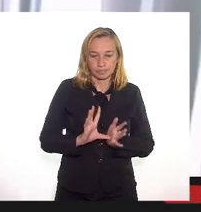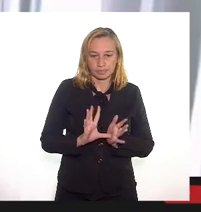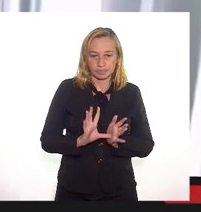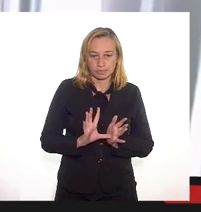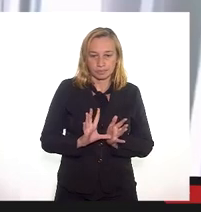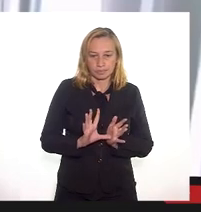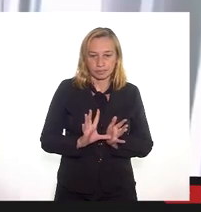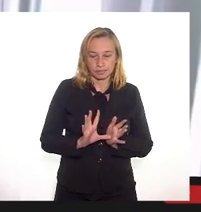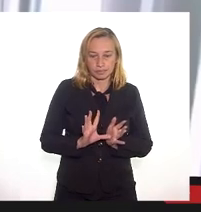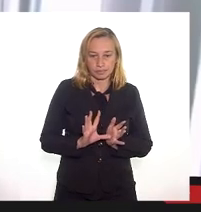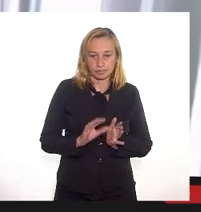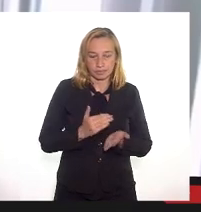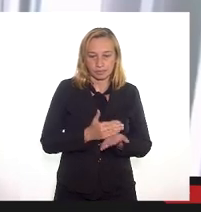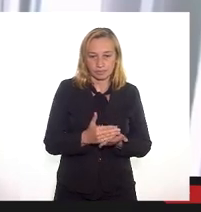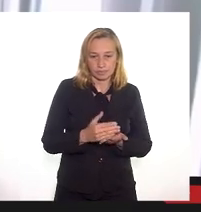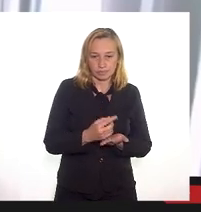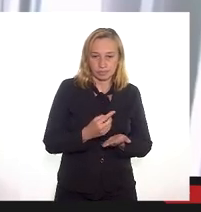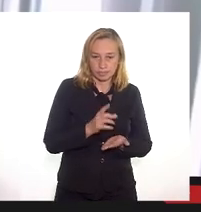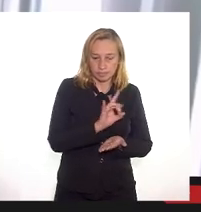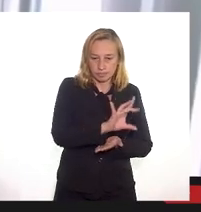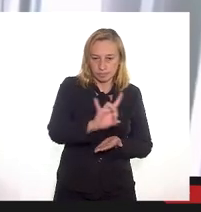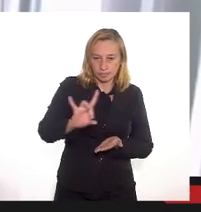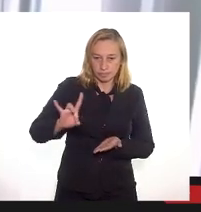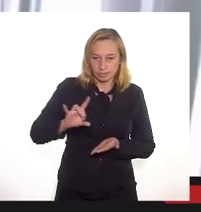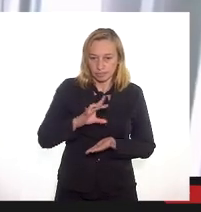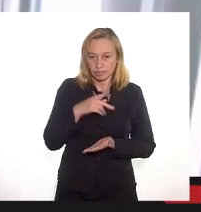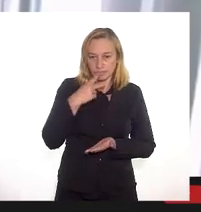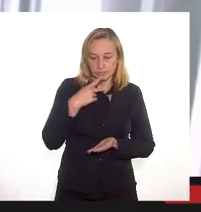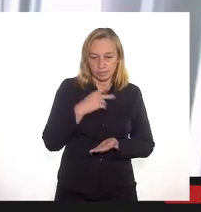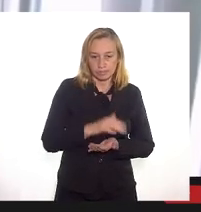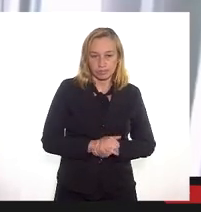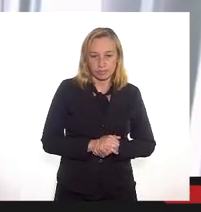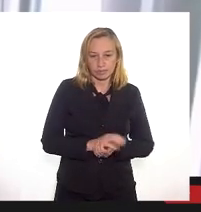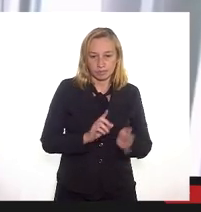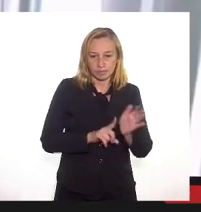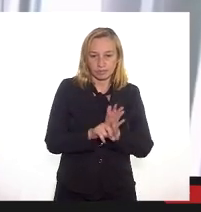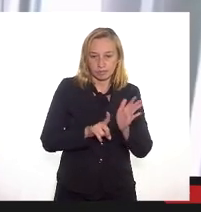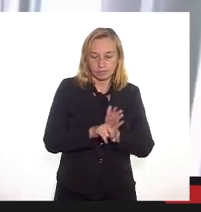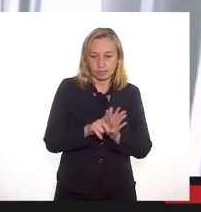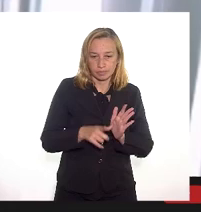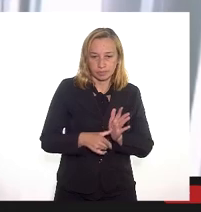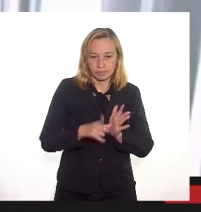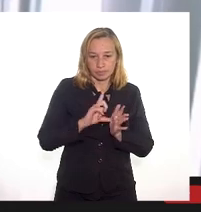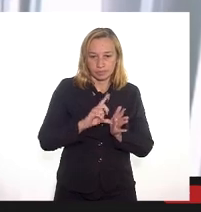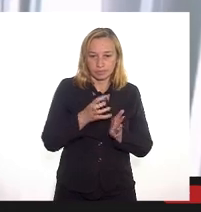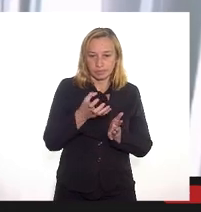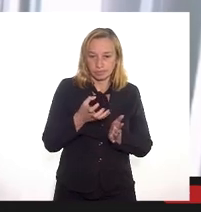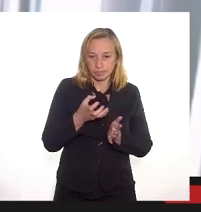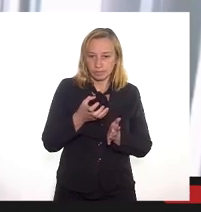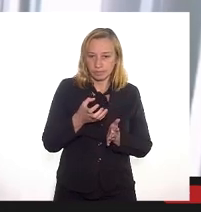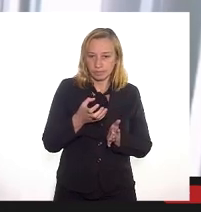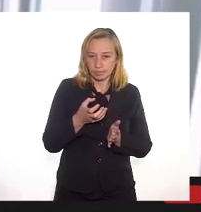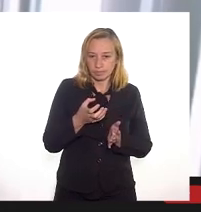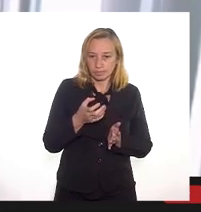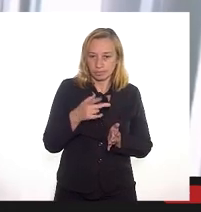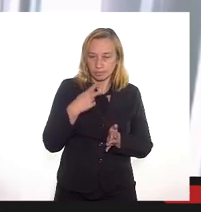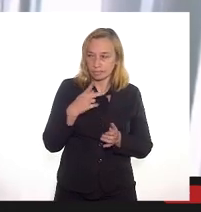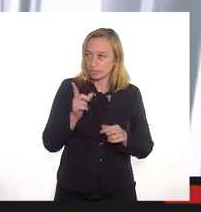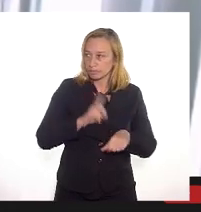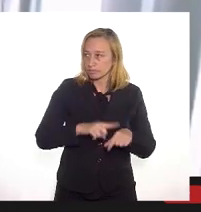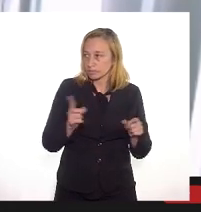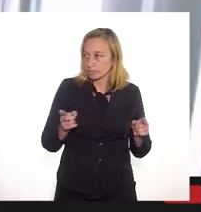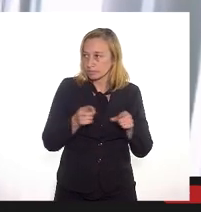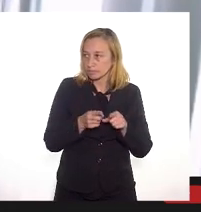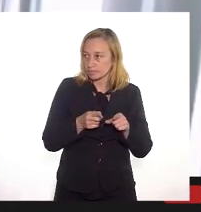rodada porque com a presença do secretário Leandro Guimarães eu queria perguntar para os expositores anteriores se querem fazer o tempo terá que ser mais curto bem